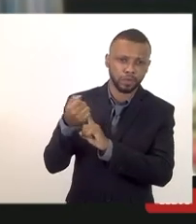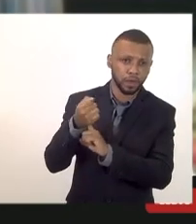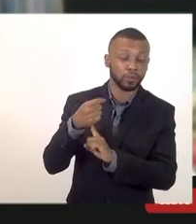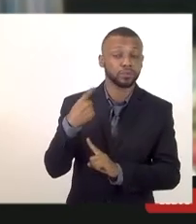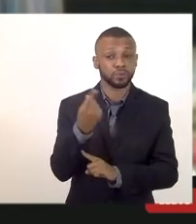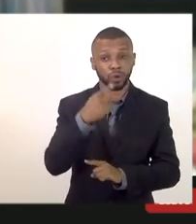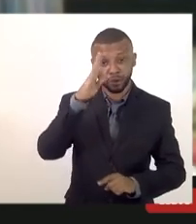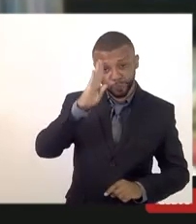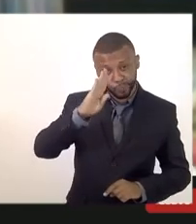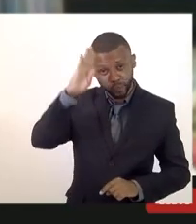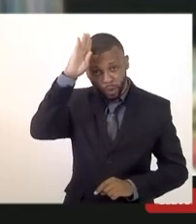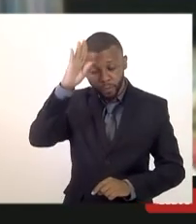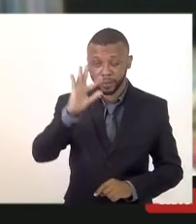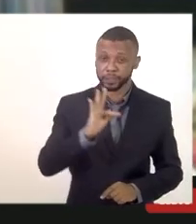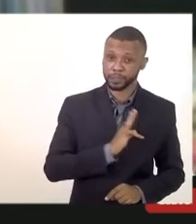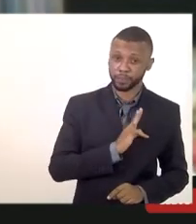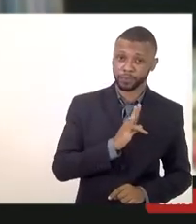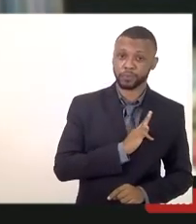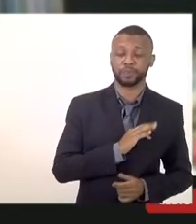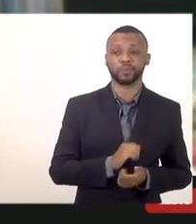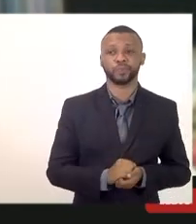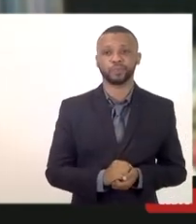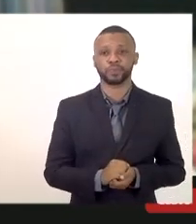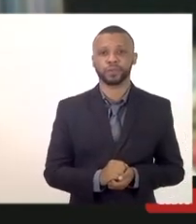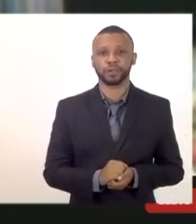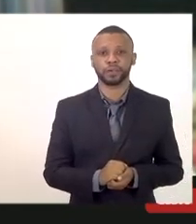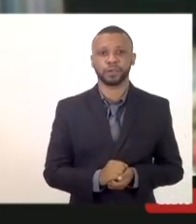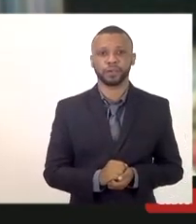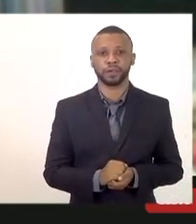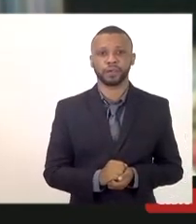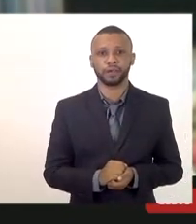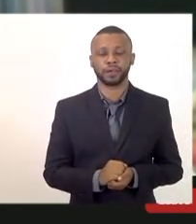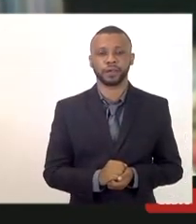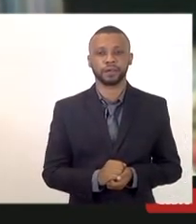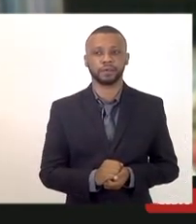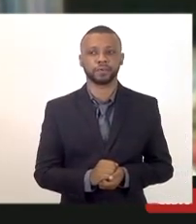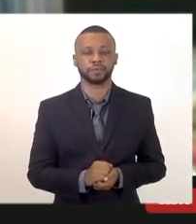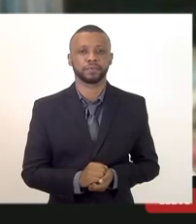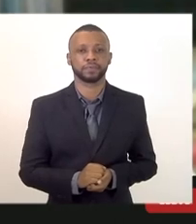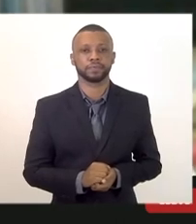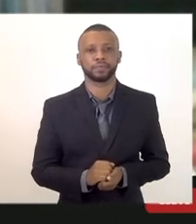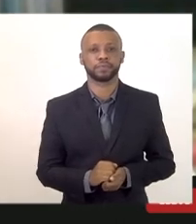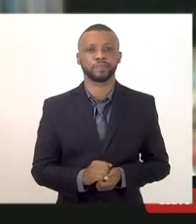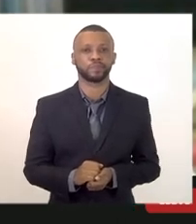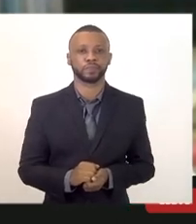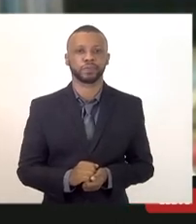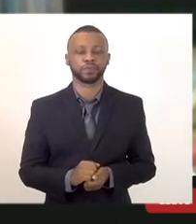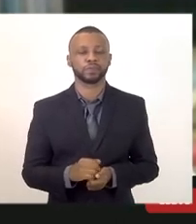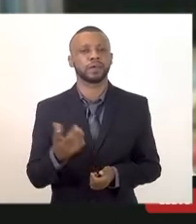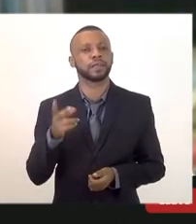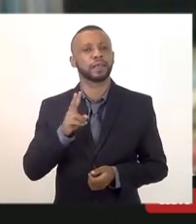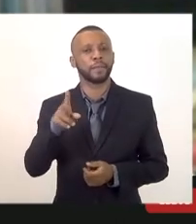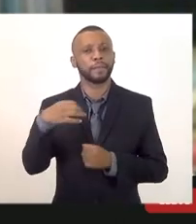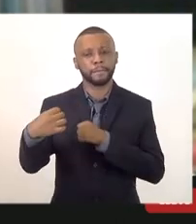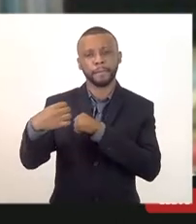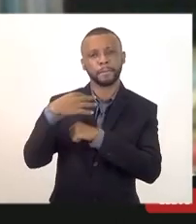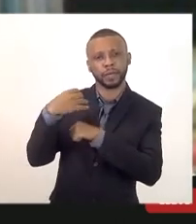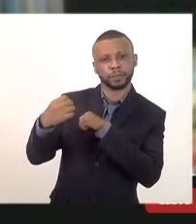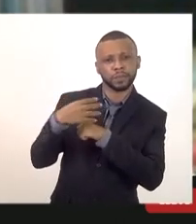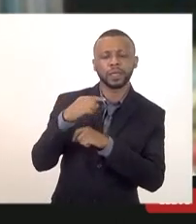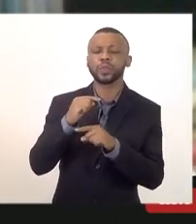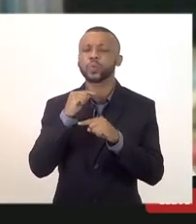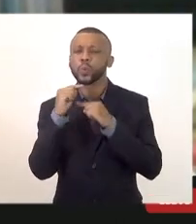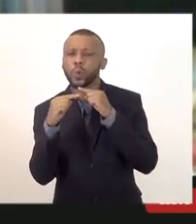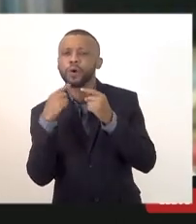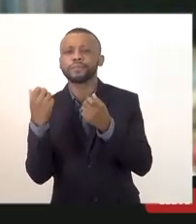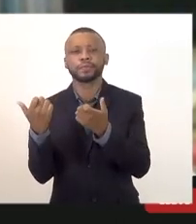Militar agradeço o carinho da deputada Marta Rocha que sempre me liga sempre me passa mensagem tirando algumas dúvidas